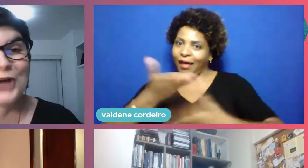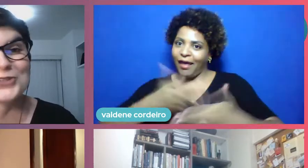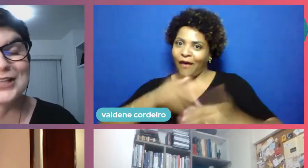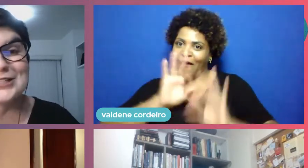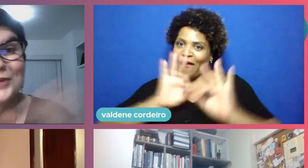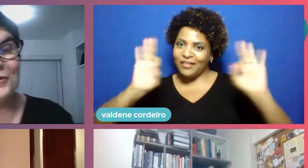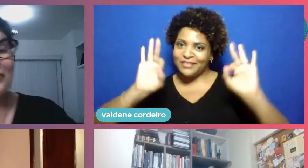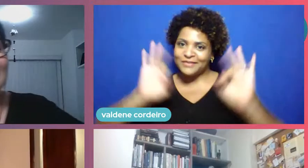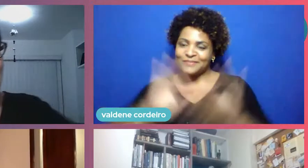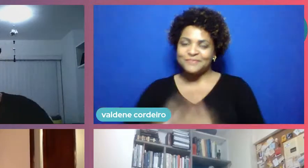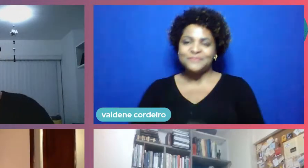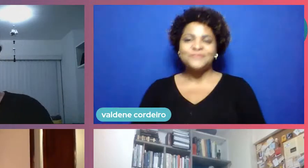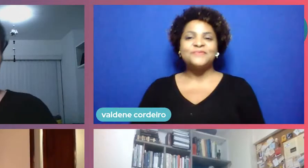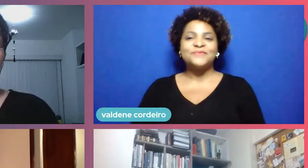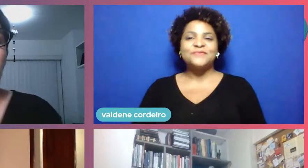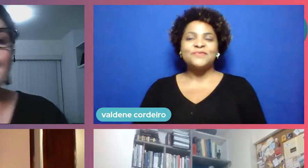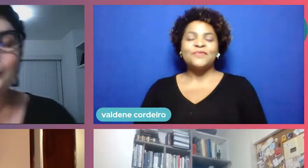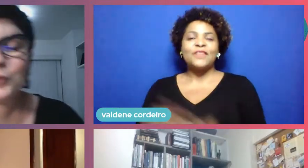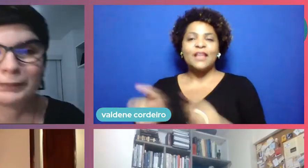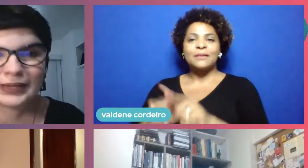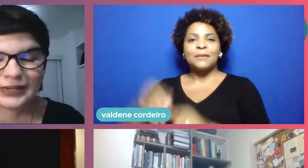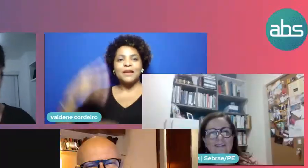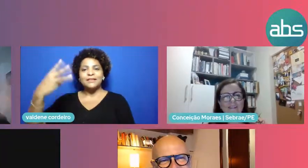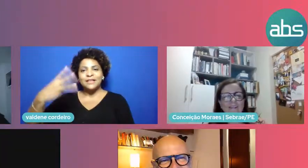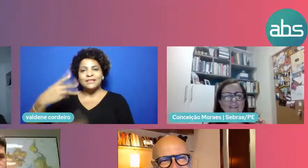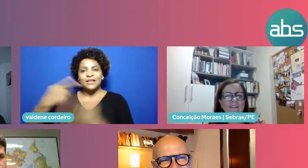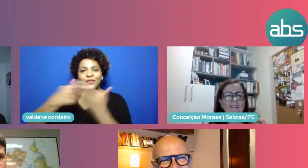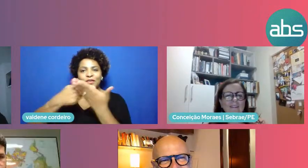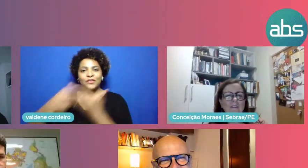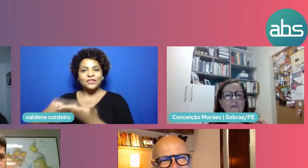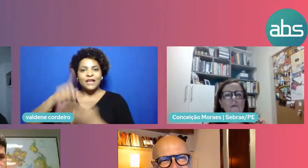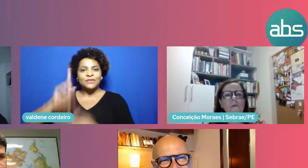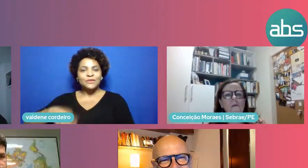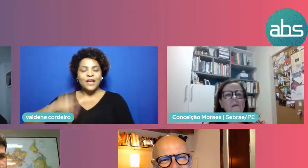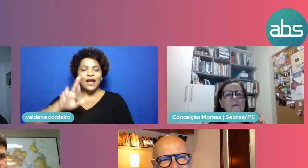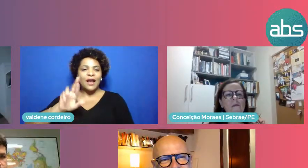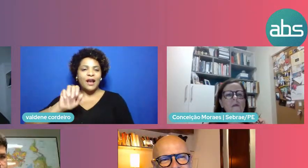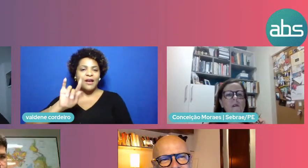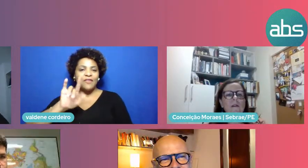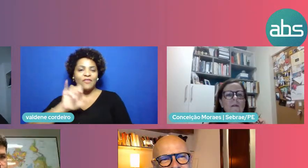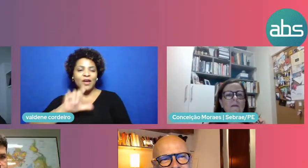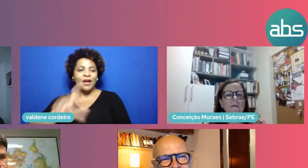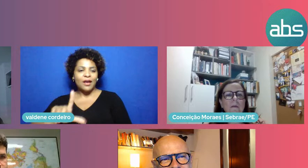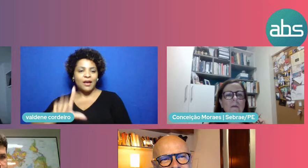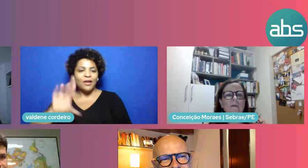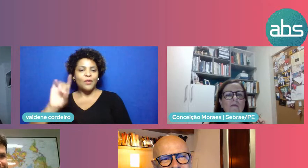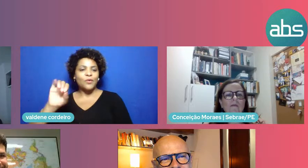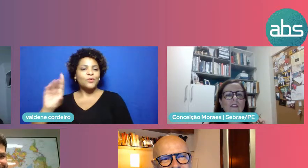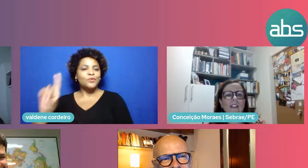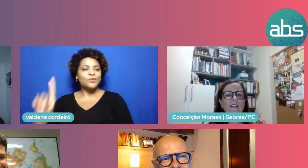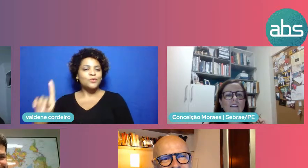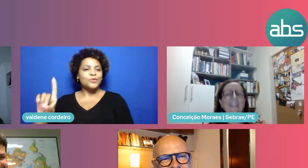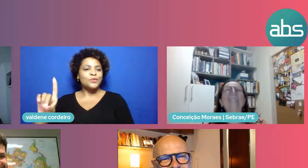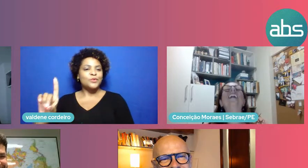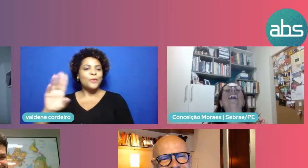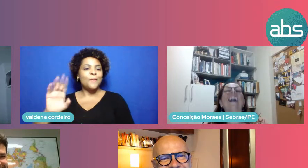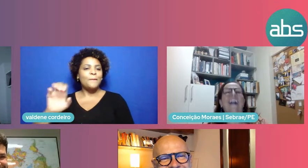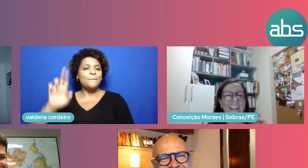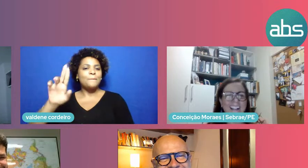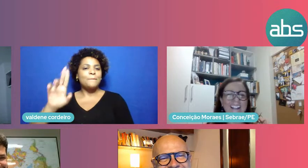E o nosso terceiro convidado, Rafael do B. Já vou trazer pessoas que não sei se somos primos, mas vamos descobrir.